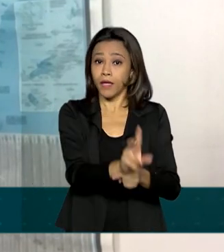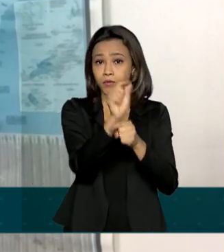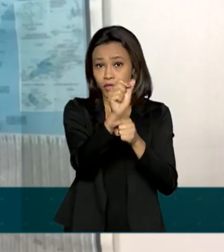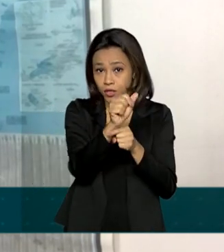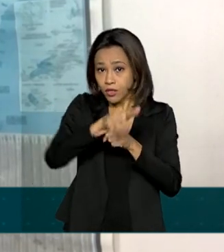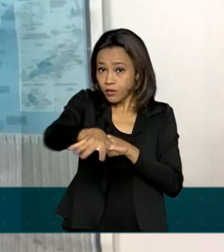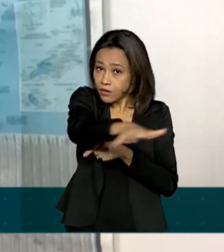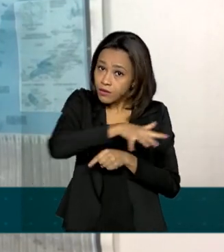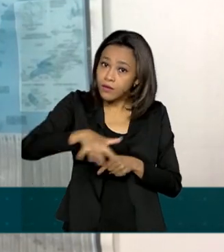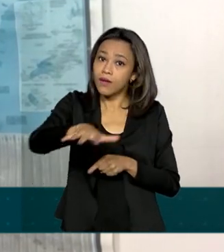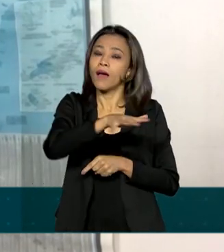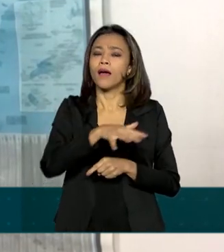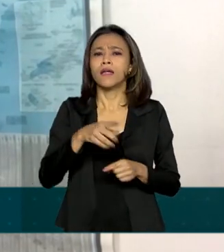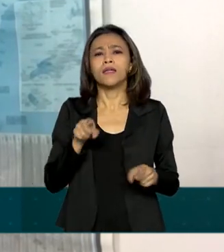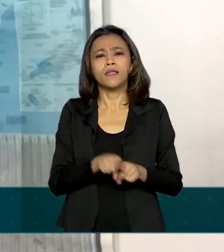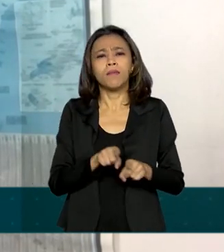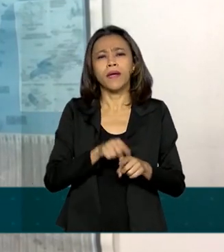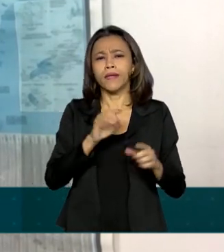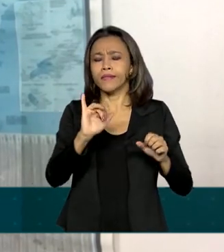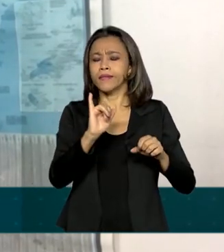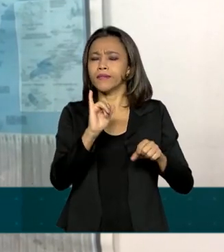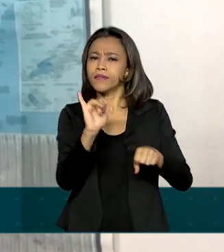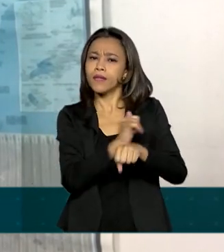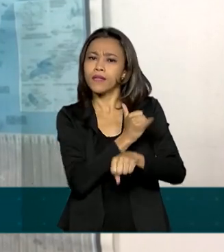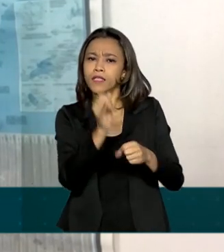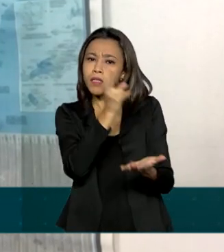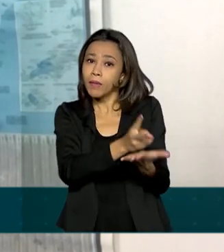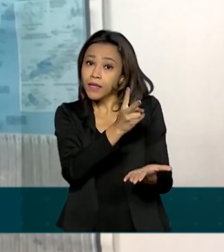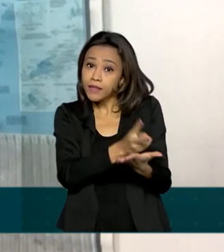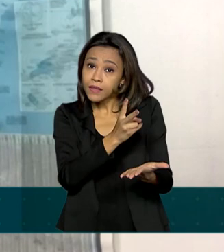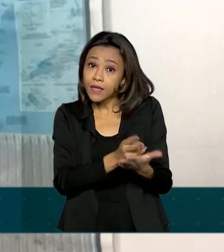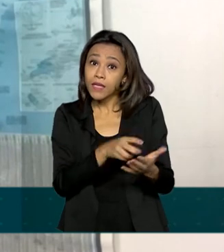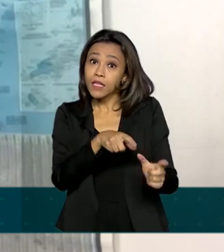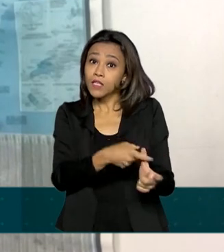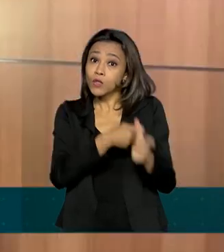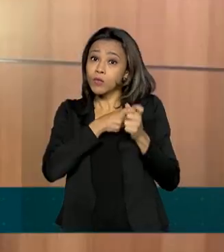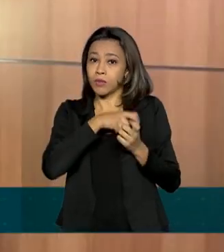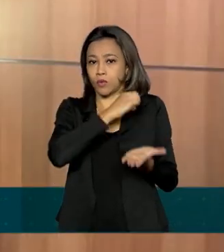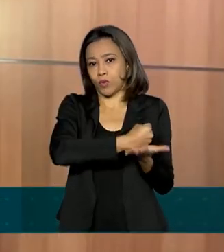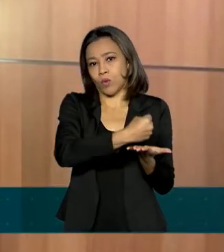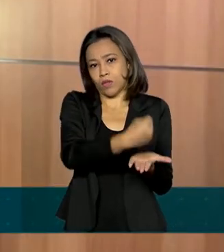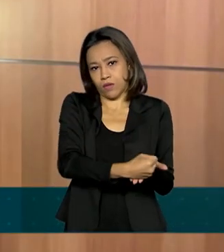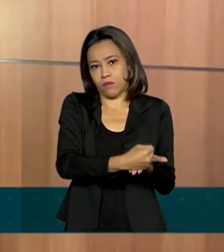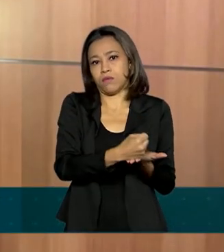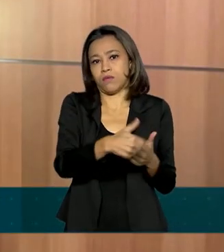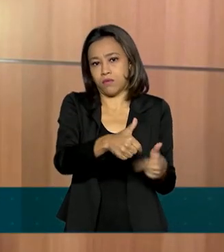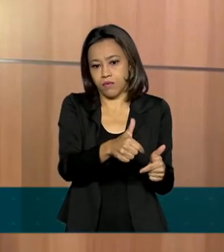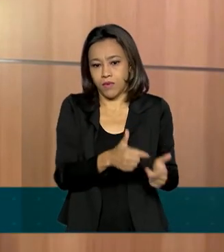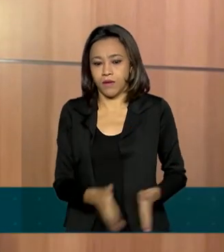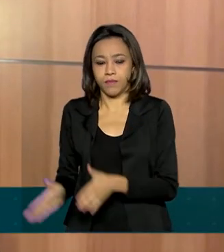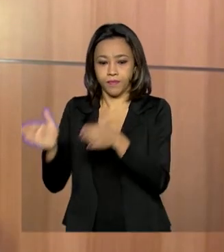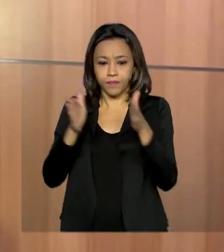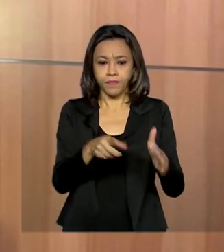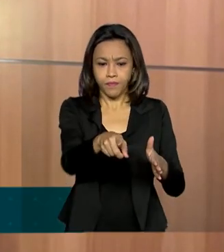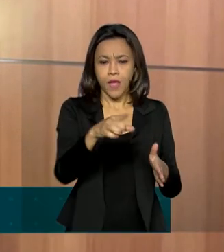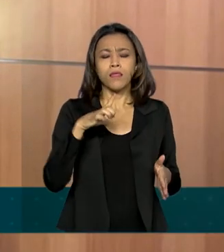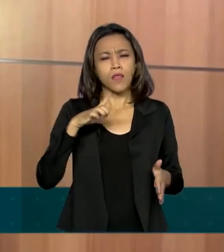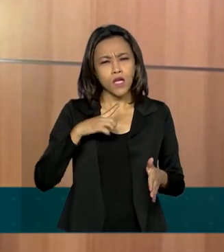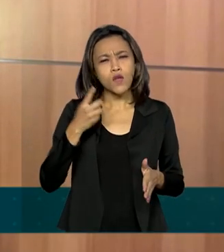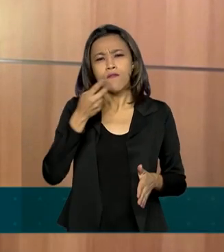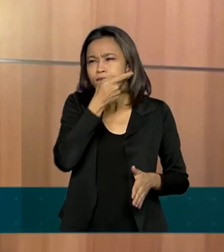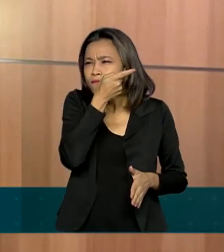e a medida que preservou empregos por meio da suspensão dos contratos de trabalho. Tenho visitado alguns destinos no Brasil